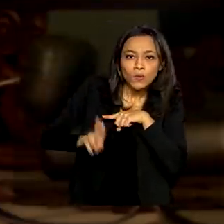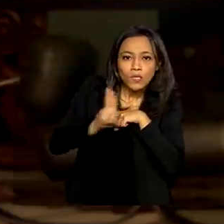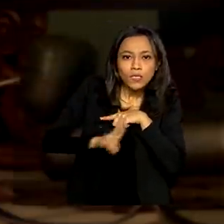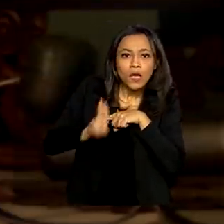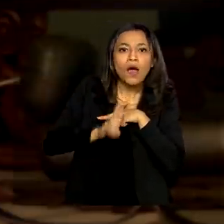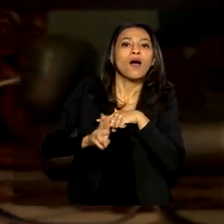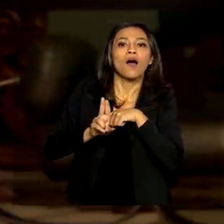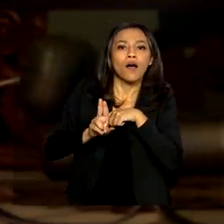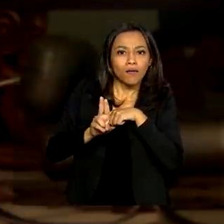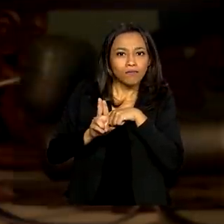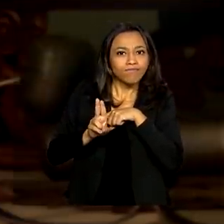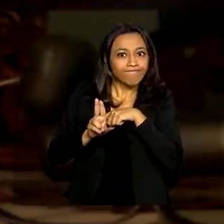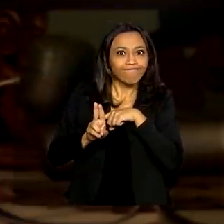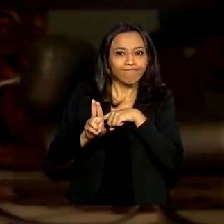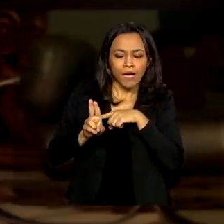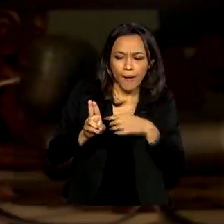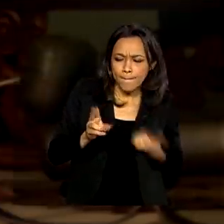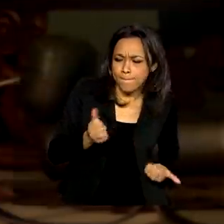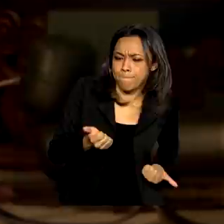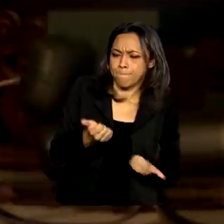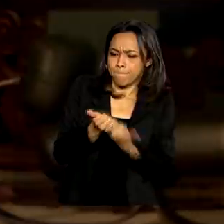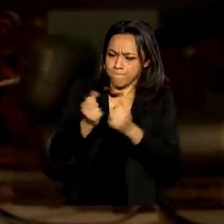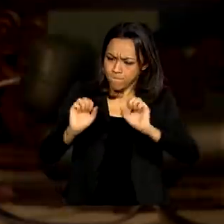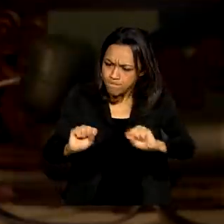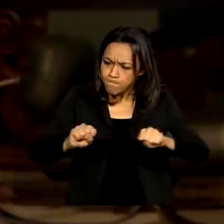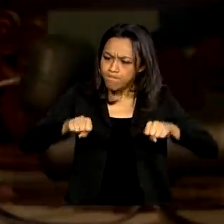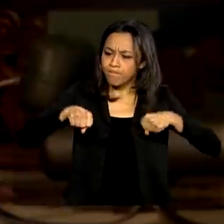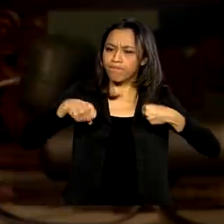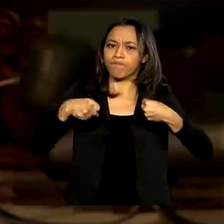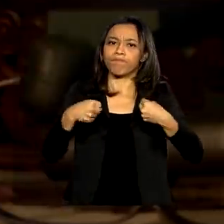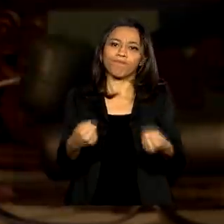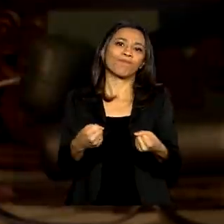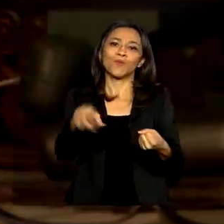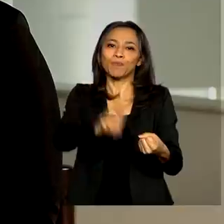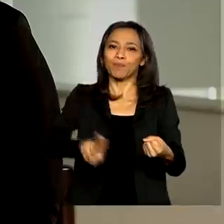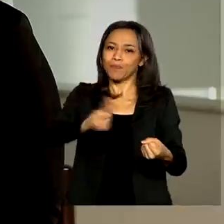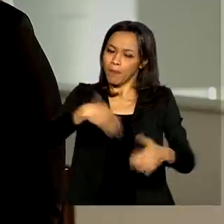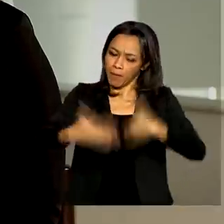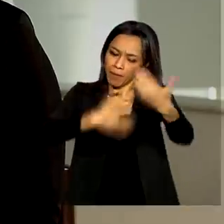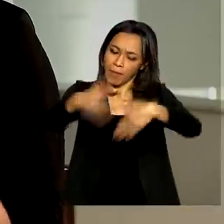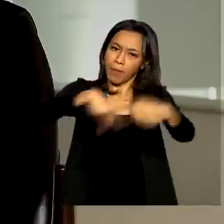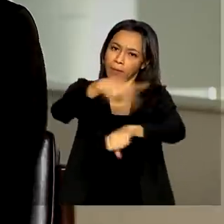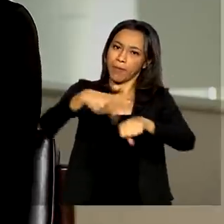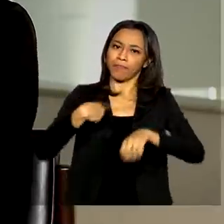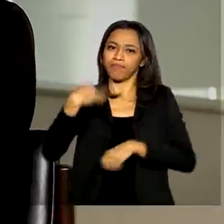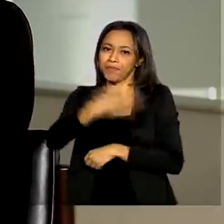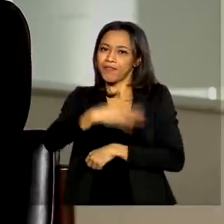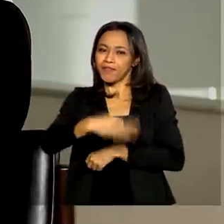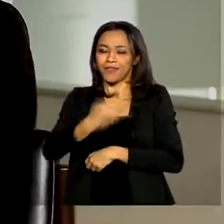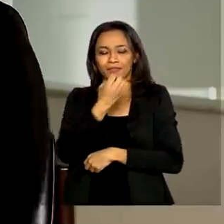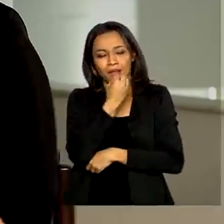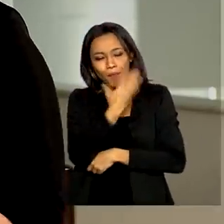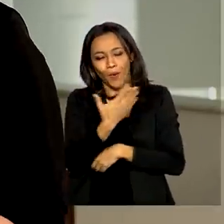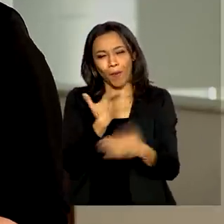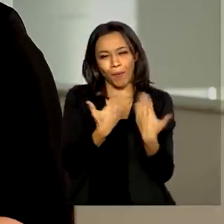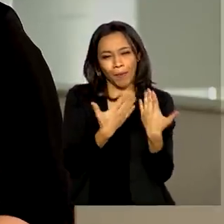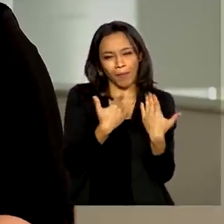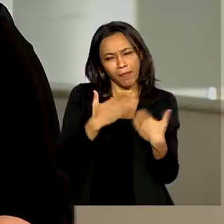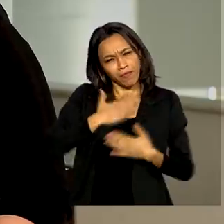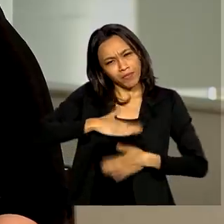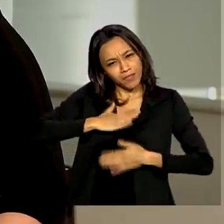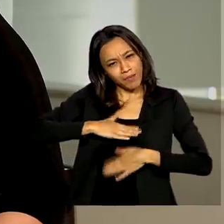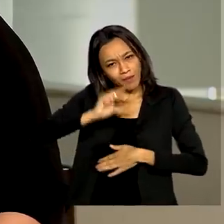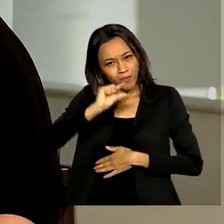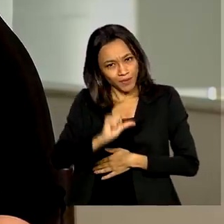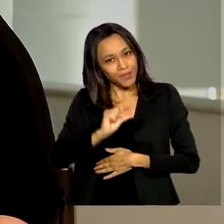alavancar a retomada do país utilizando ciência, tecnologia e inovações. Perfeito, ministro. A conversa está ótima, mas a gente tem que ir para um pequeno